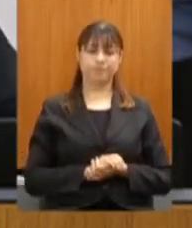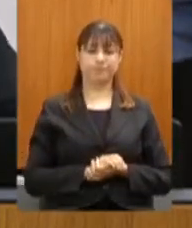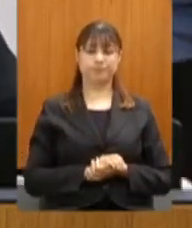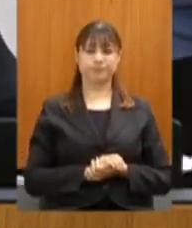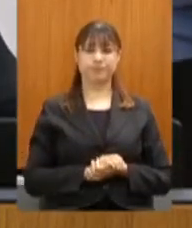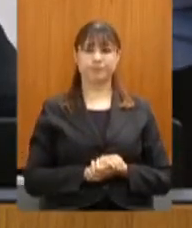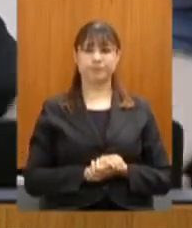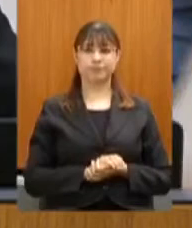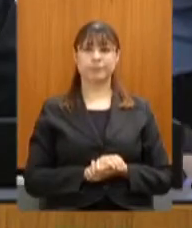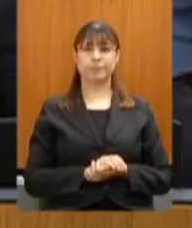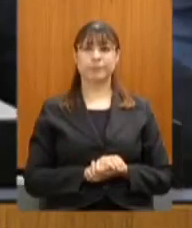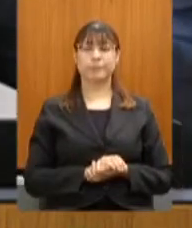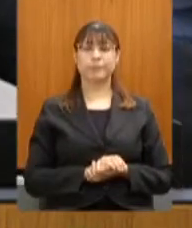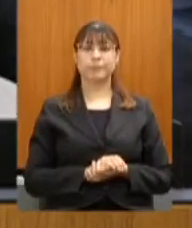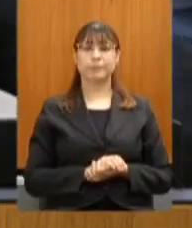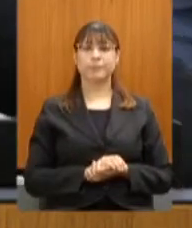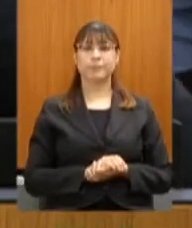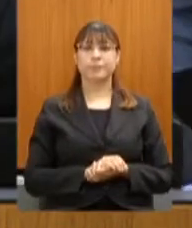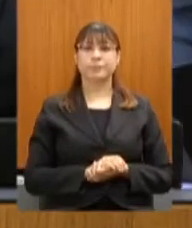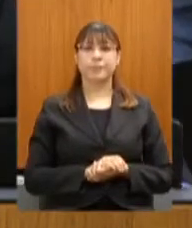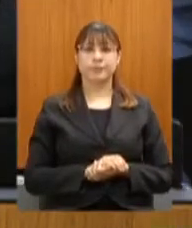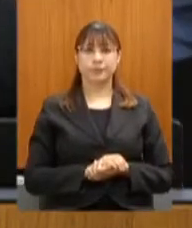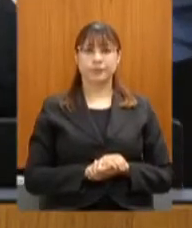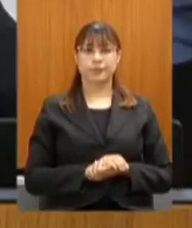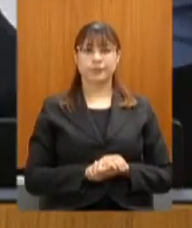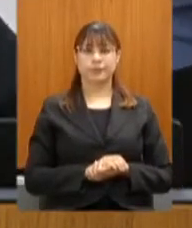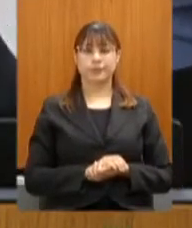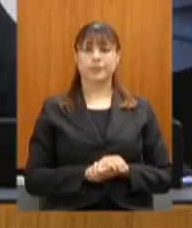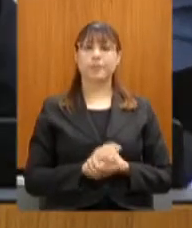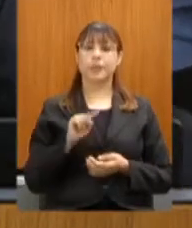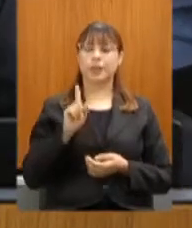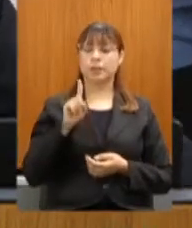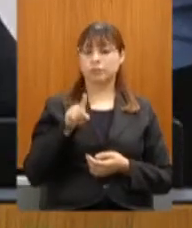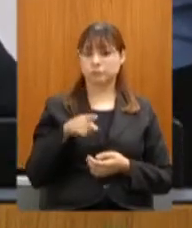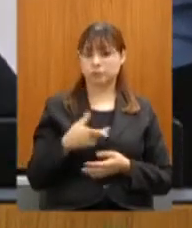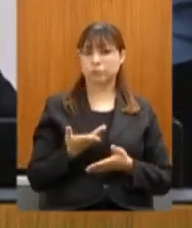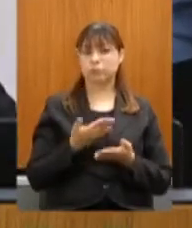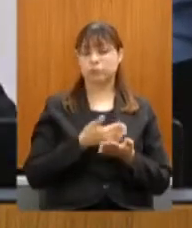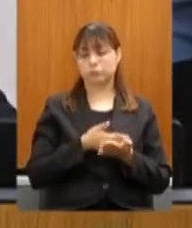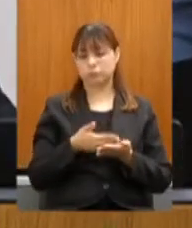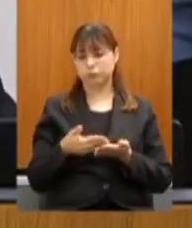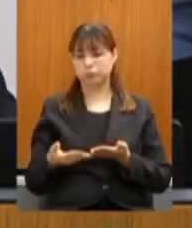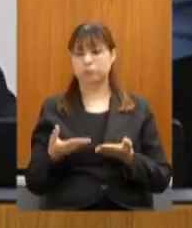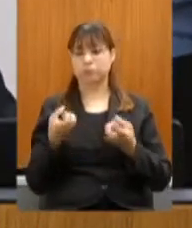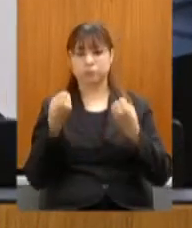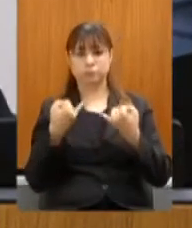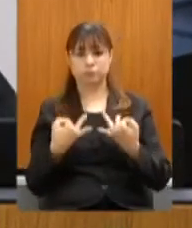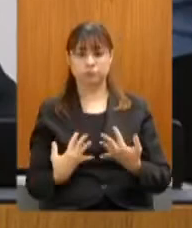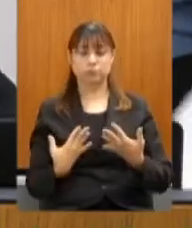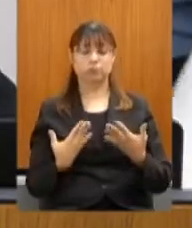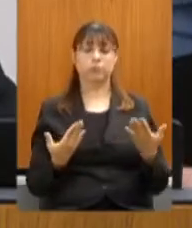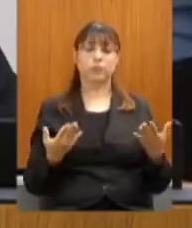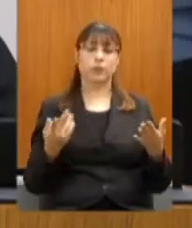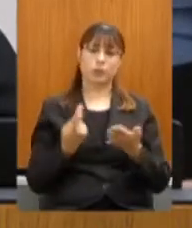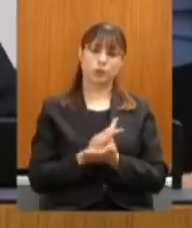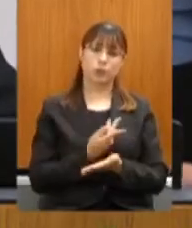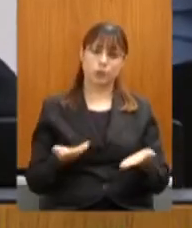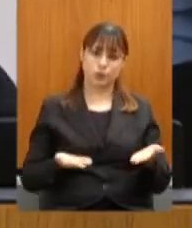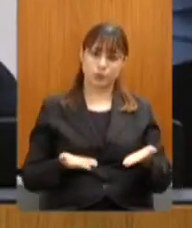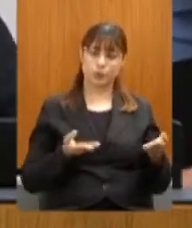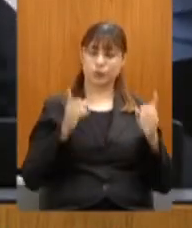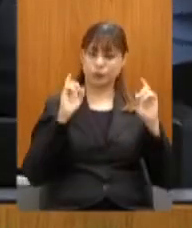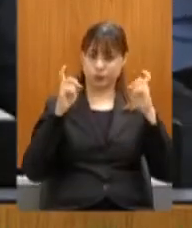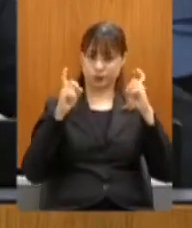Bom, esses são os procedimentos, as deliberações para a realização desta nossa sessão.